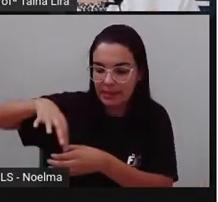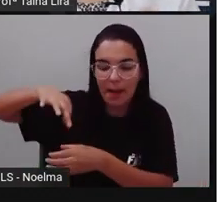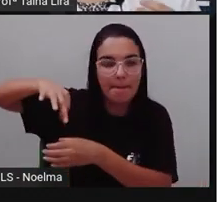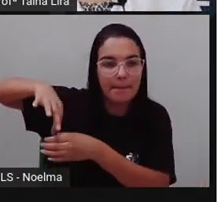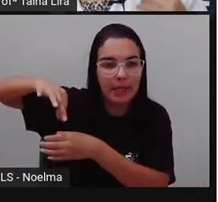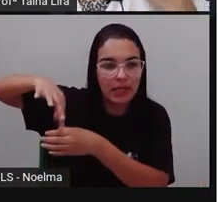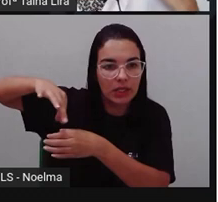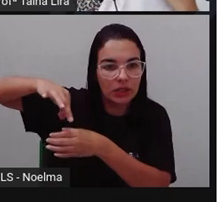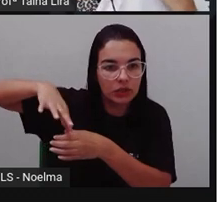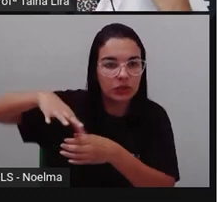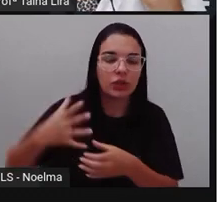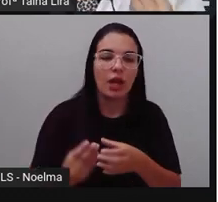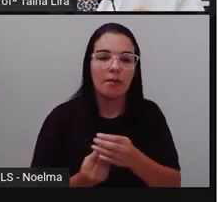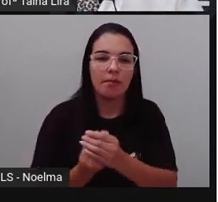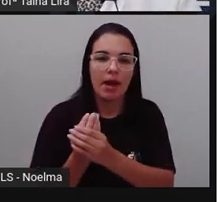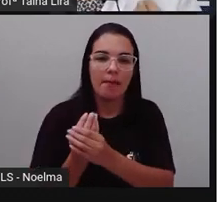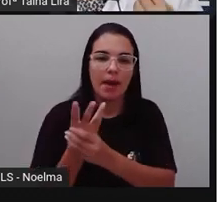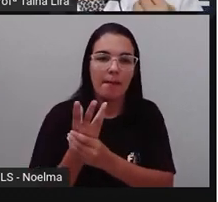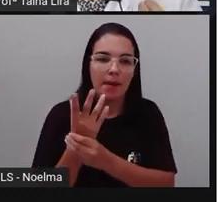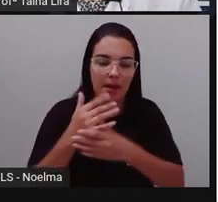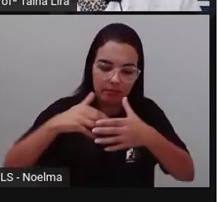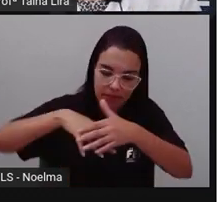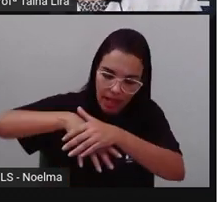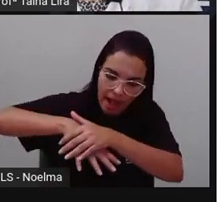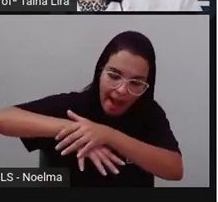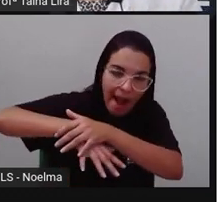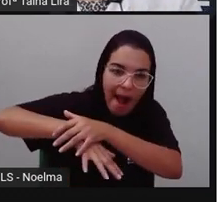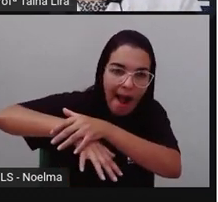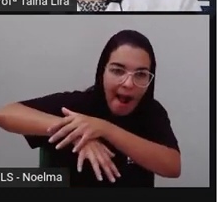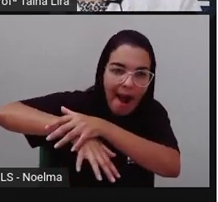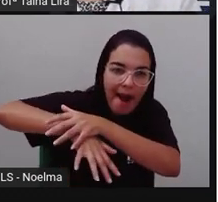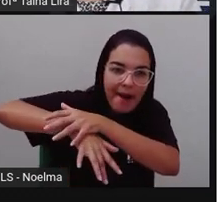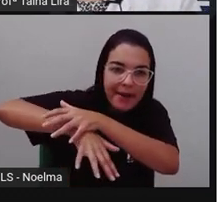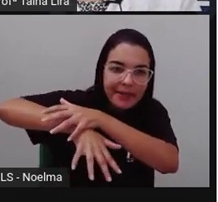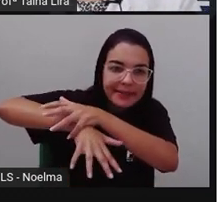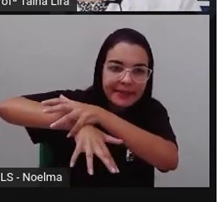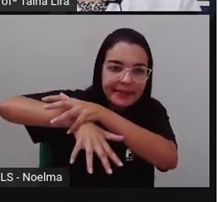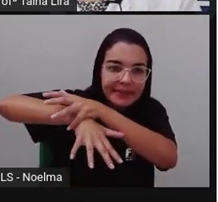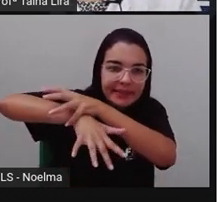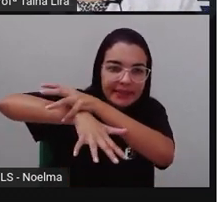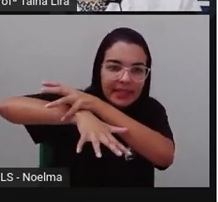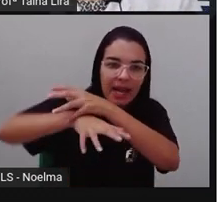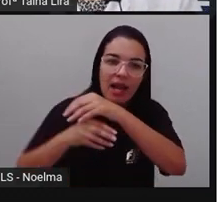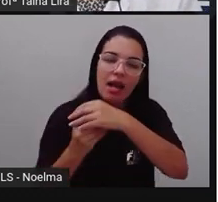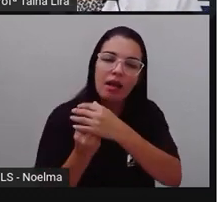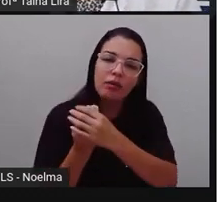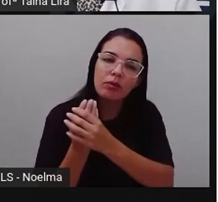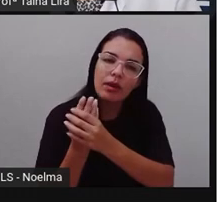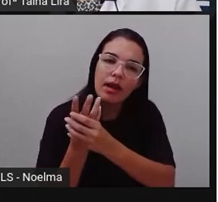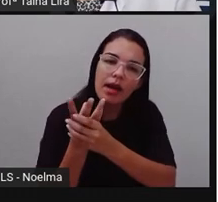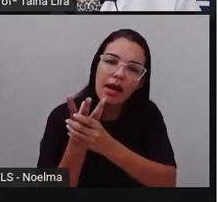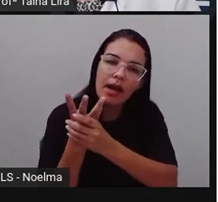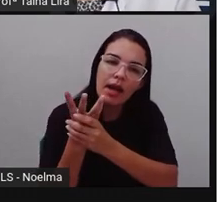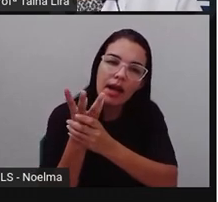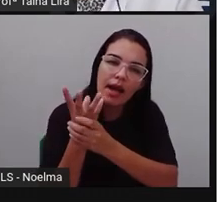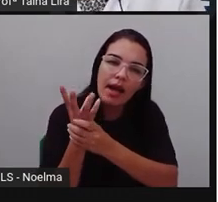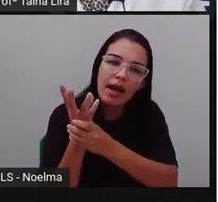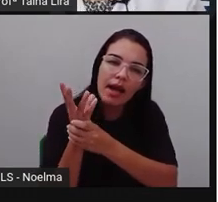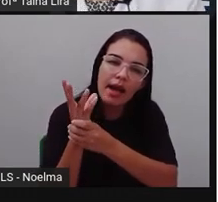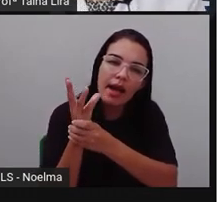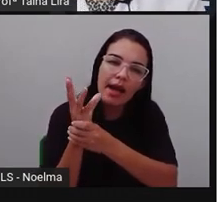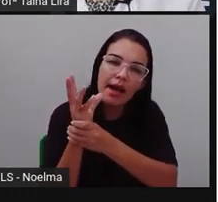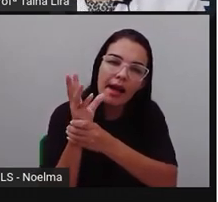nascendo. E aí ela vai passar por um processo, de crescimento, Olha lá, crescendo.